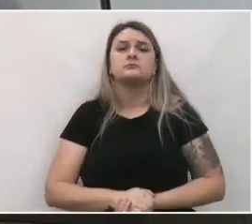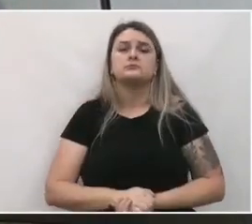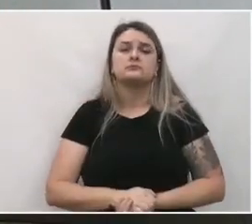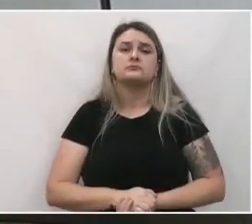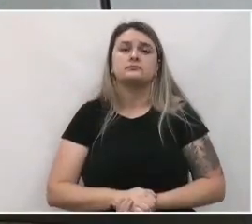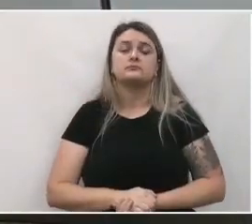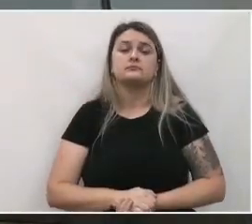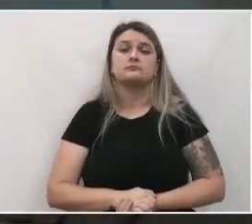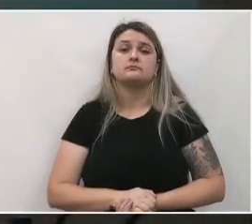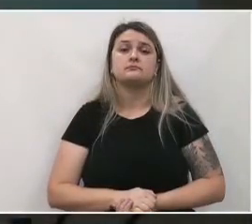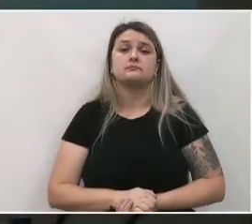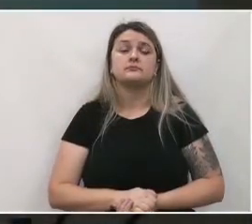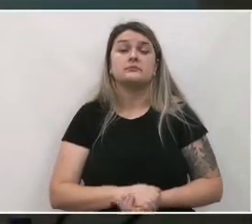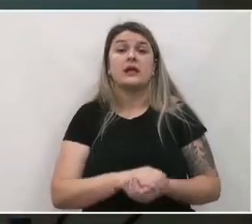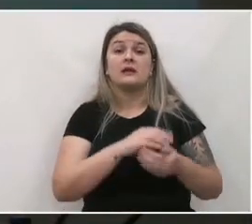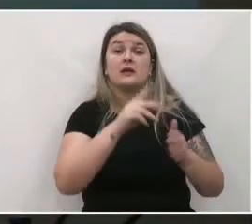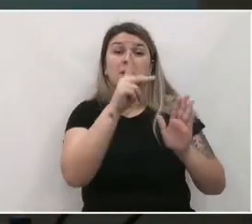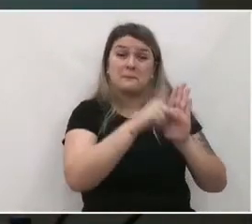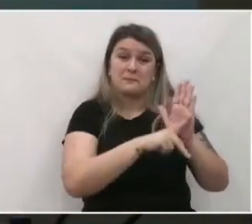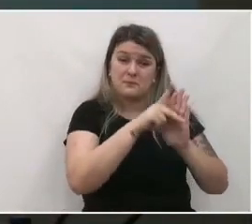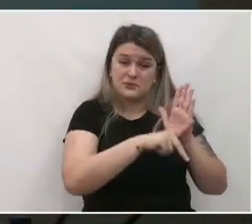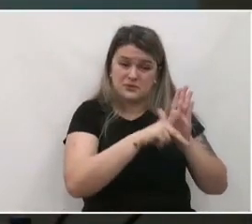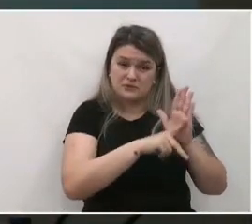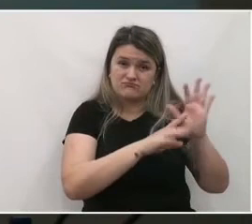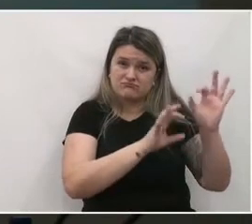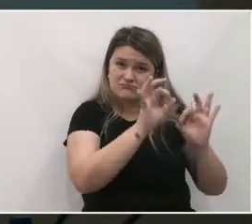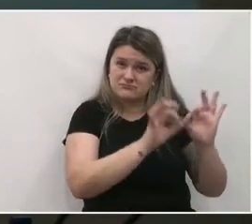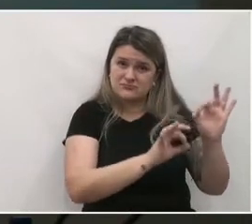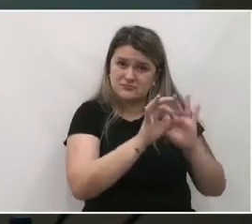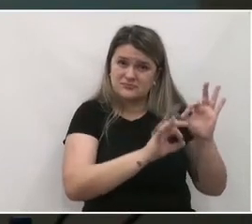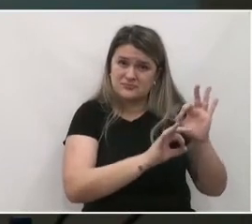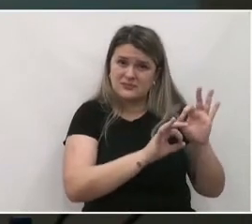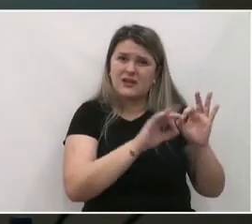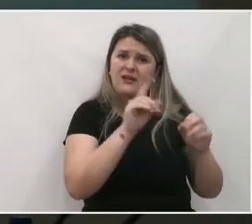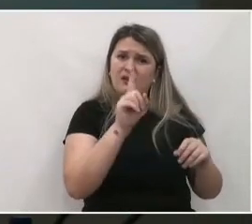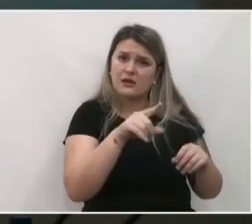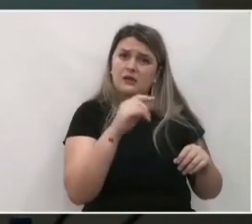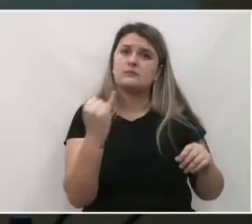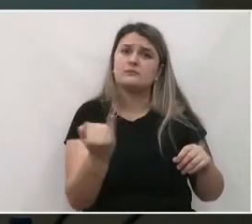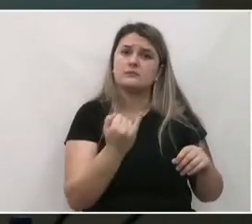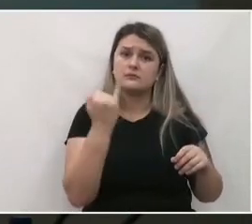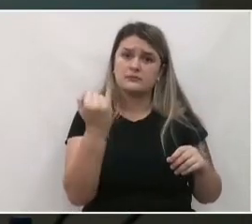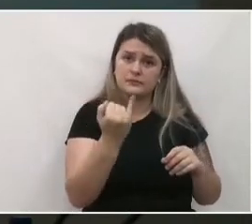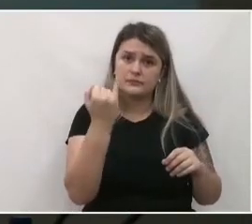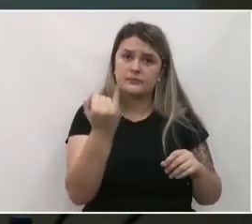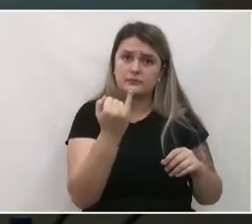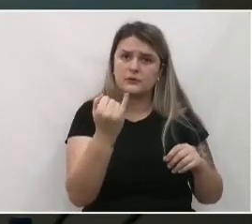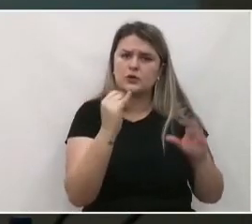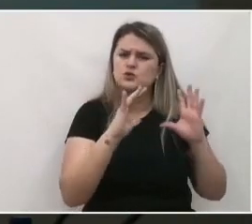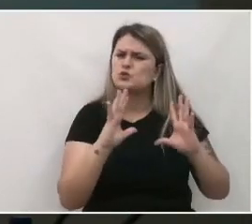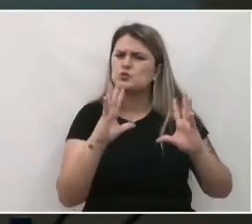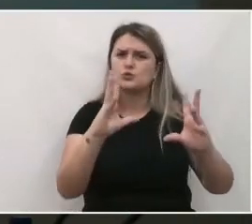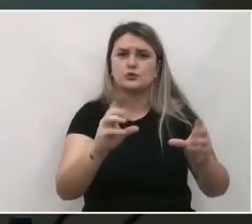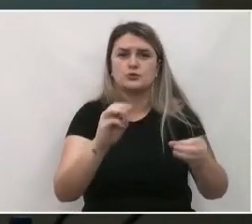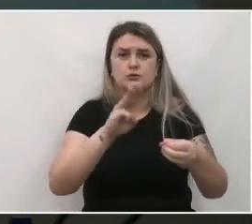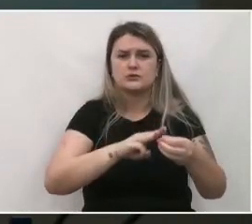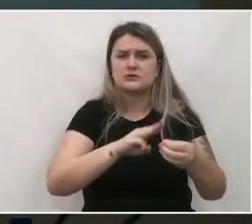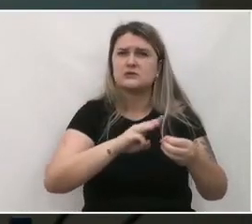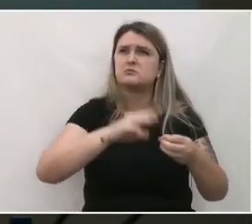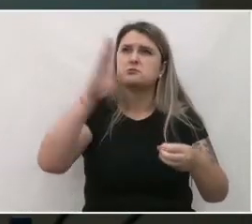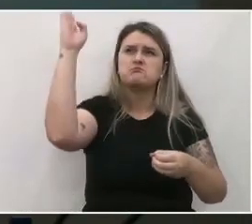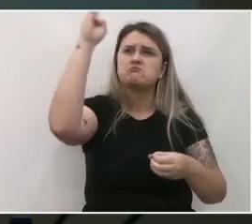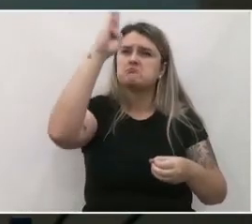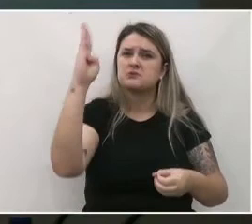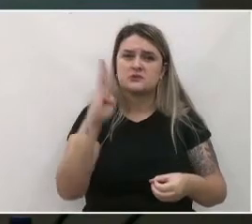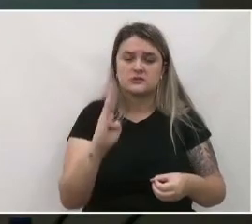Destacamos que o Plano Diretor é um instrumento muito importante em todos os municípios brasileiros,